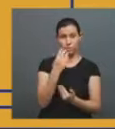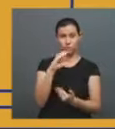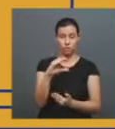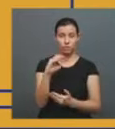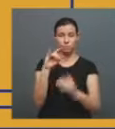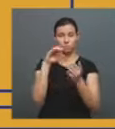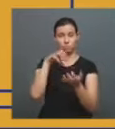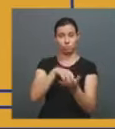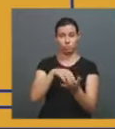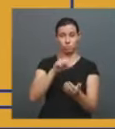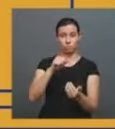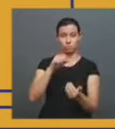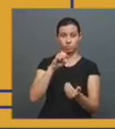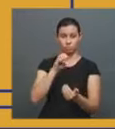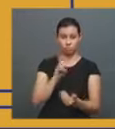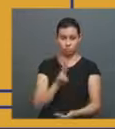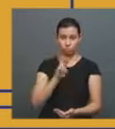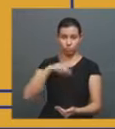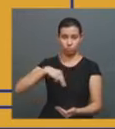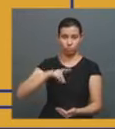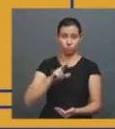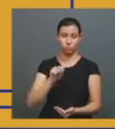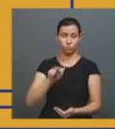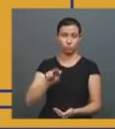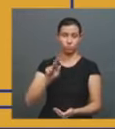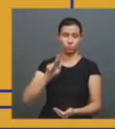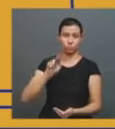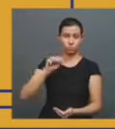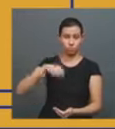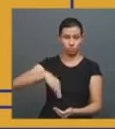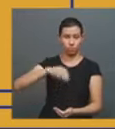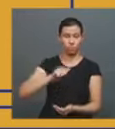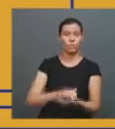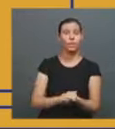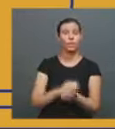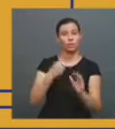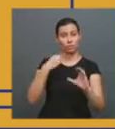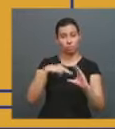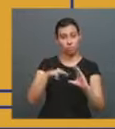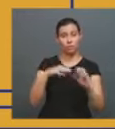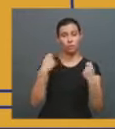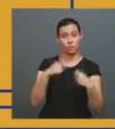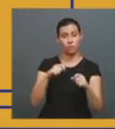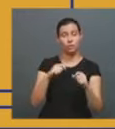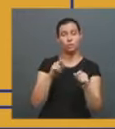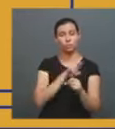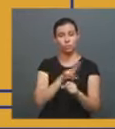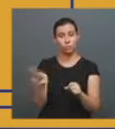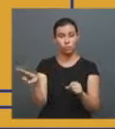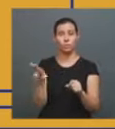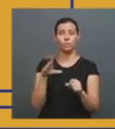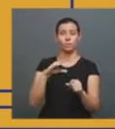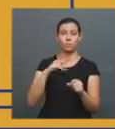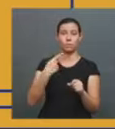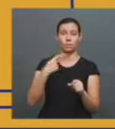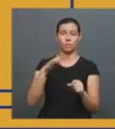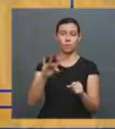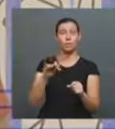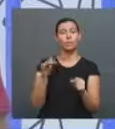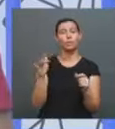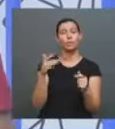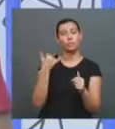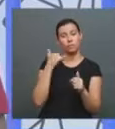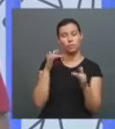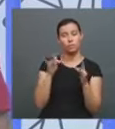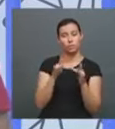1 Moarama. Para participar, é necessário enviar um e-mail informando nome completo, curso, CPF e telefone para contato.